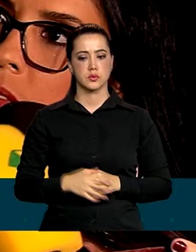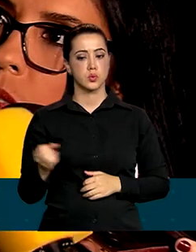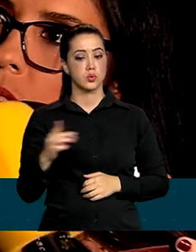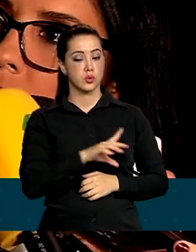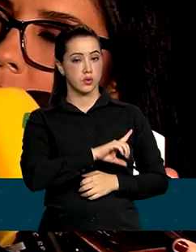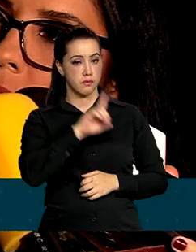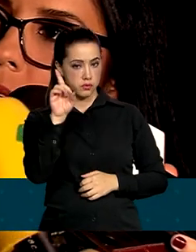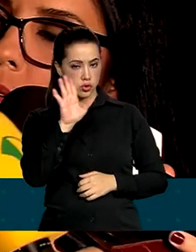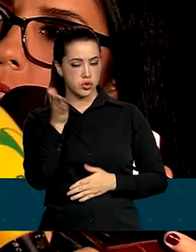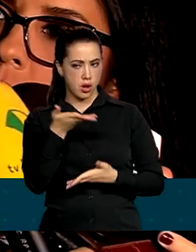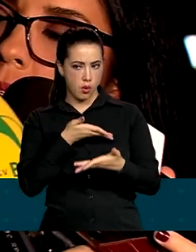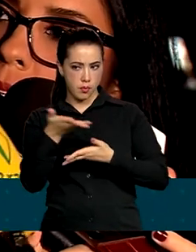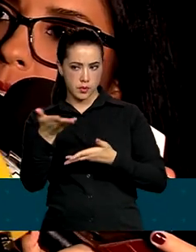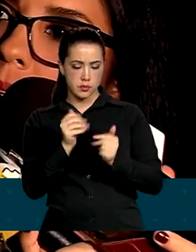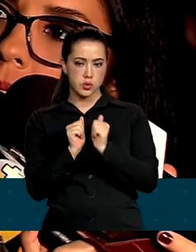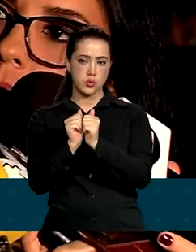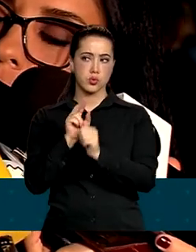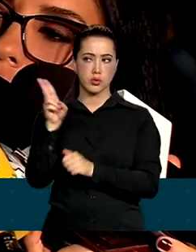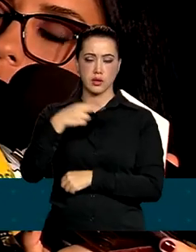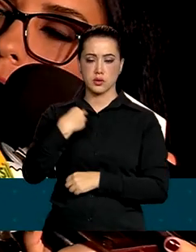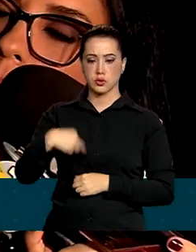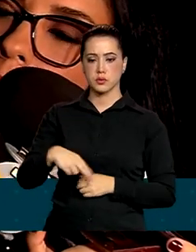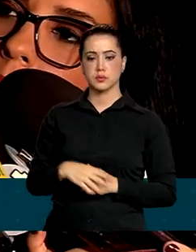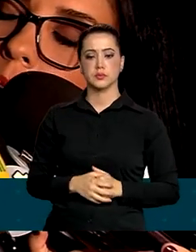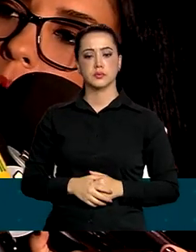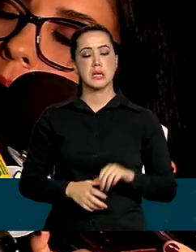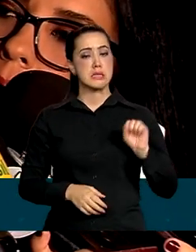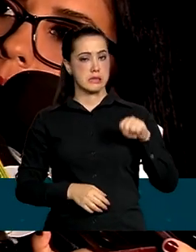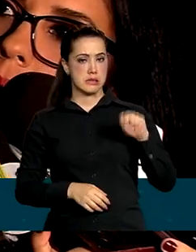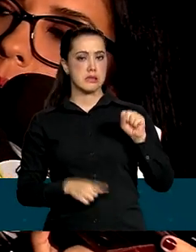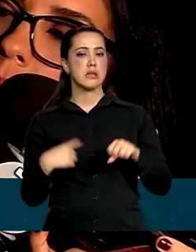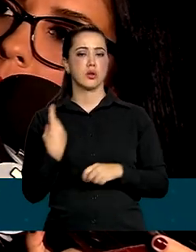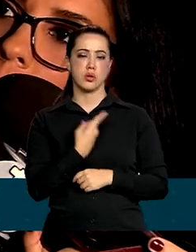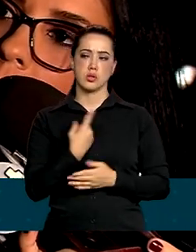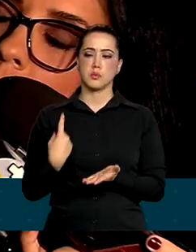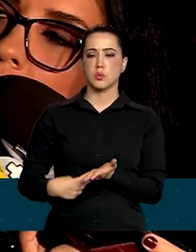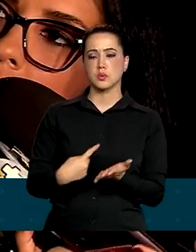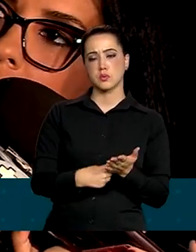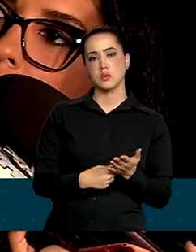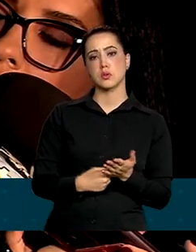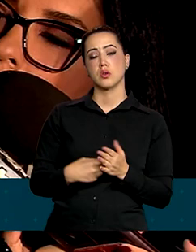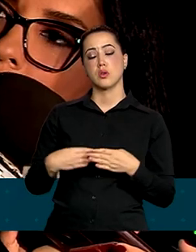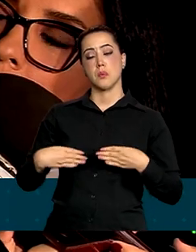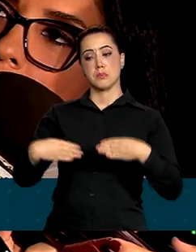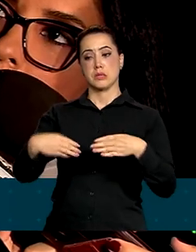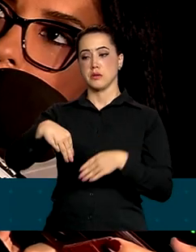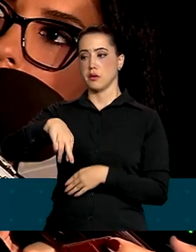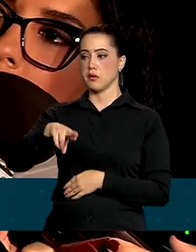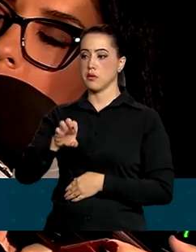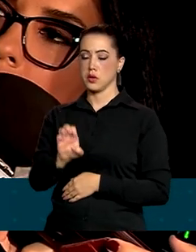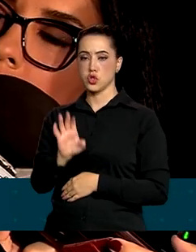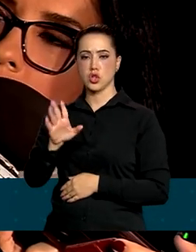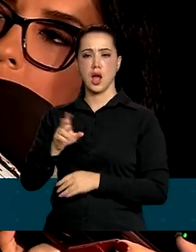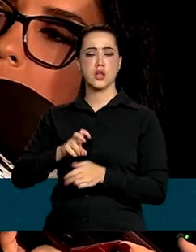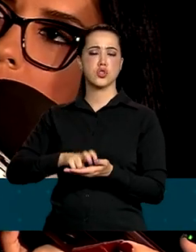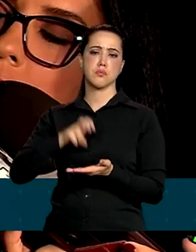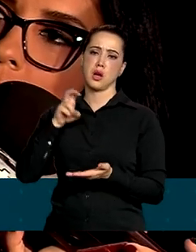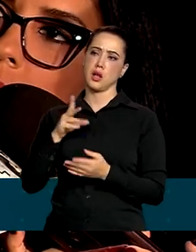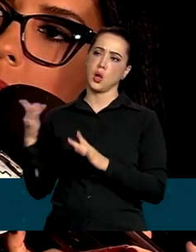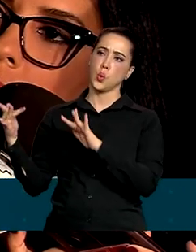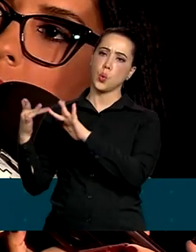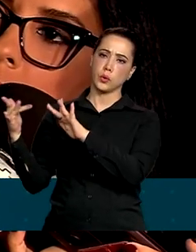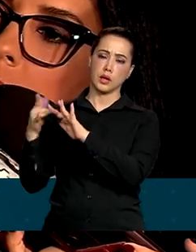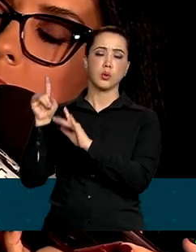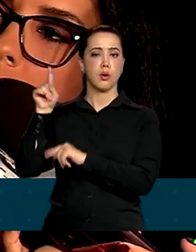data já está sendo negociada com as autoridades chinesas? Sim, sim. O Ministério das Relações Exteriores, desde manhã, já entrou em contato com as